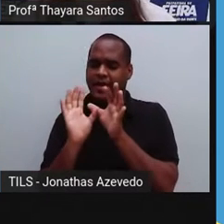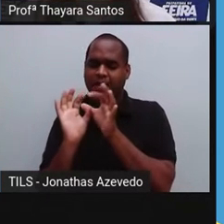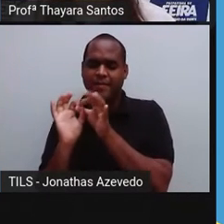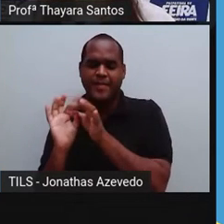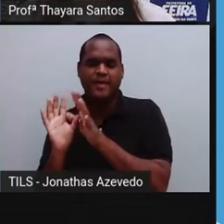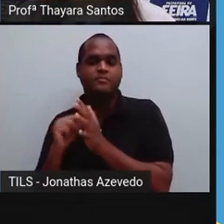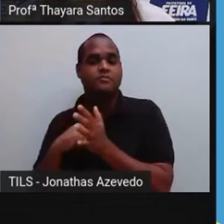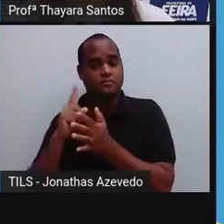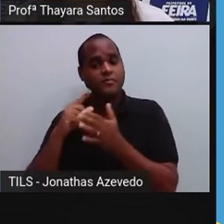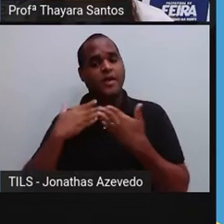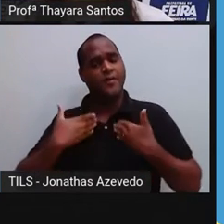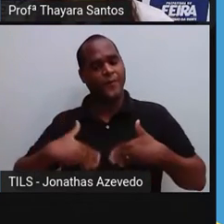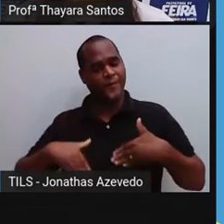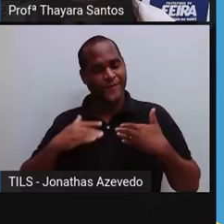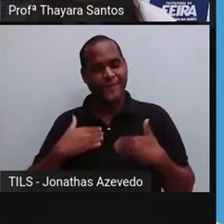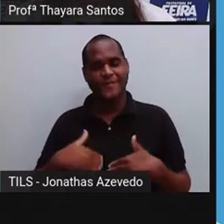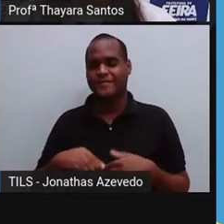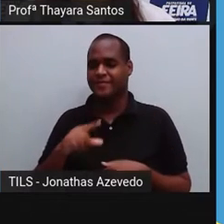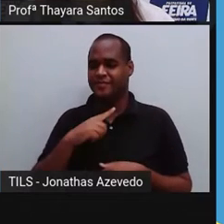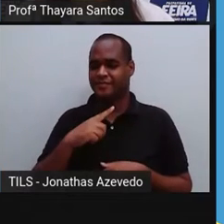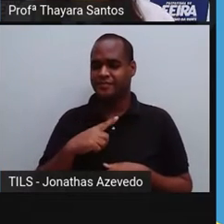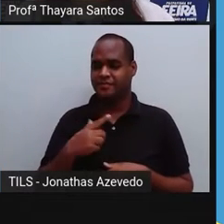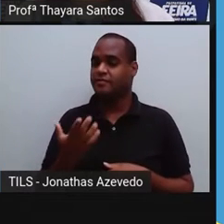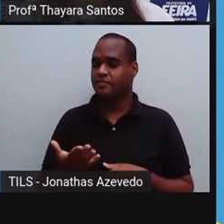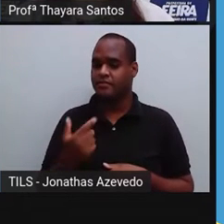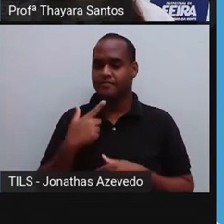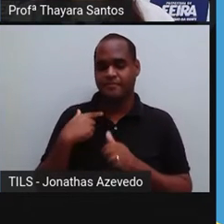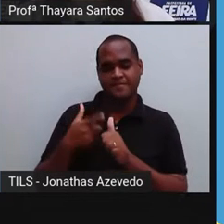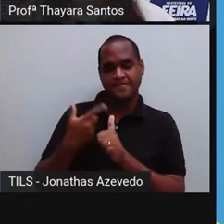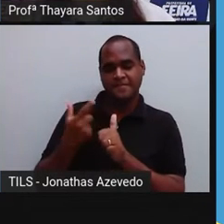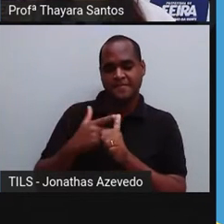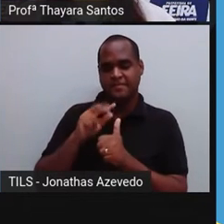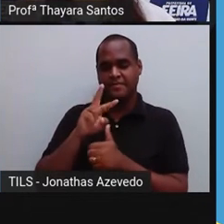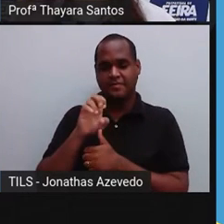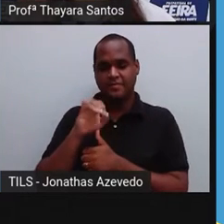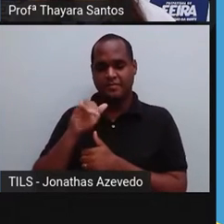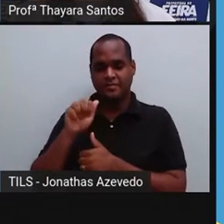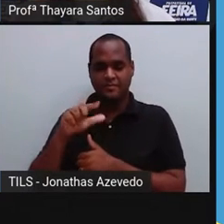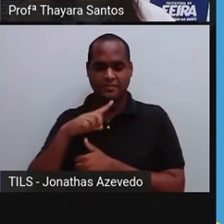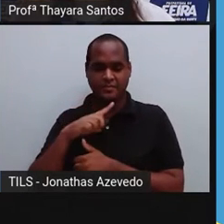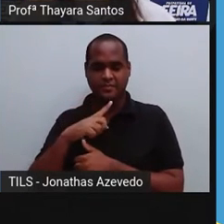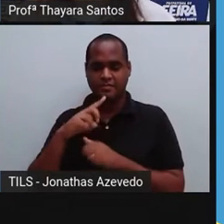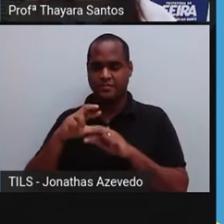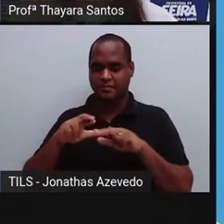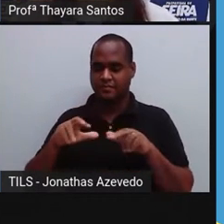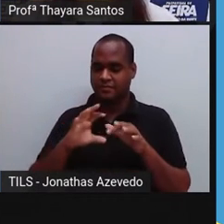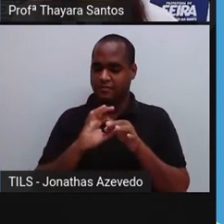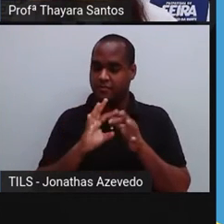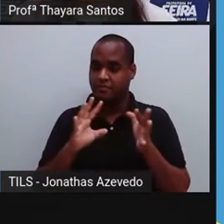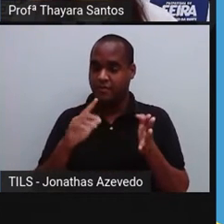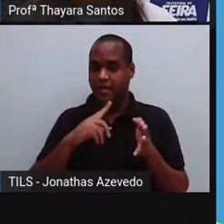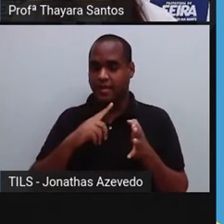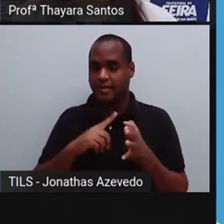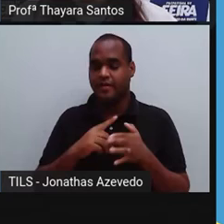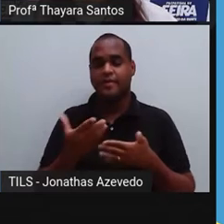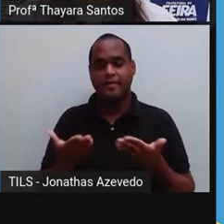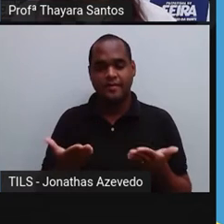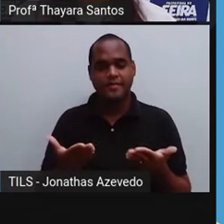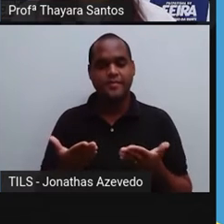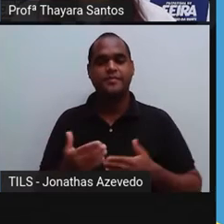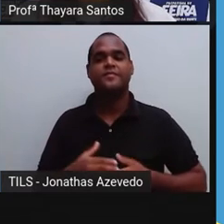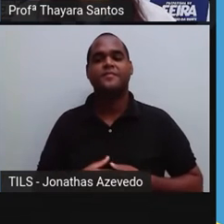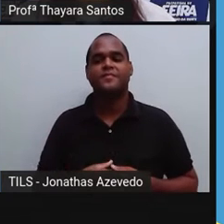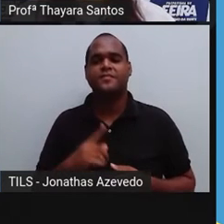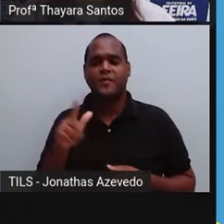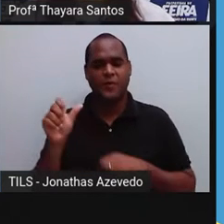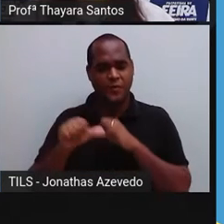Até porque, no caso das veias, ele está sendo transportado, esse sangue é contra o fluxo. Porque as